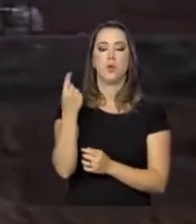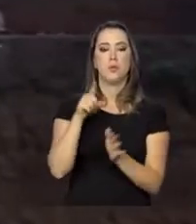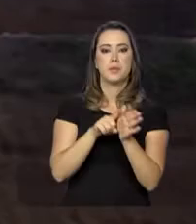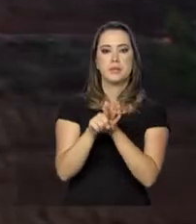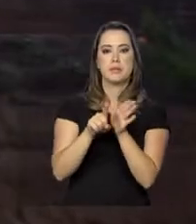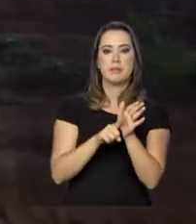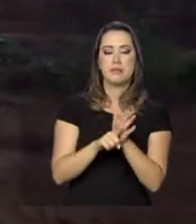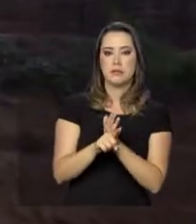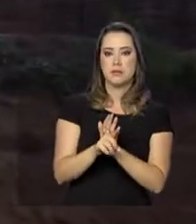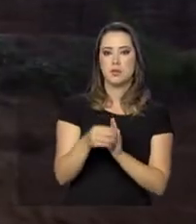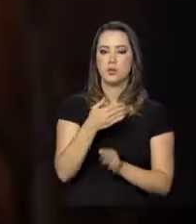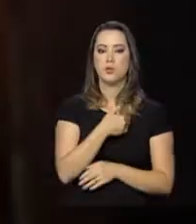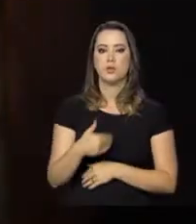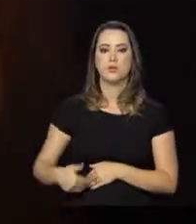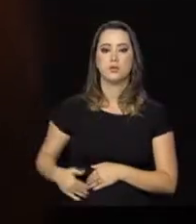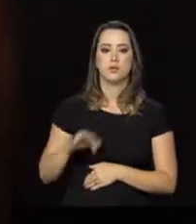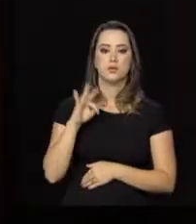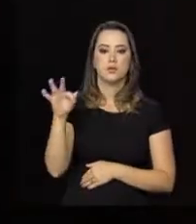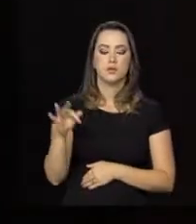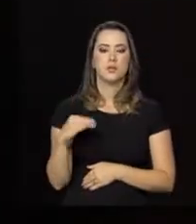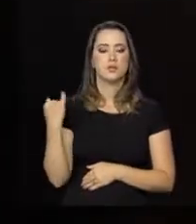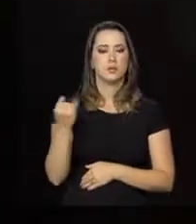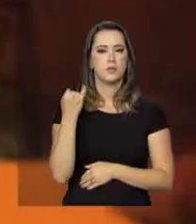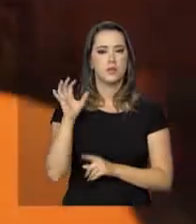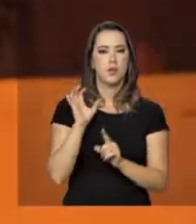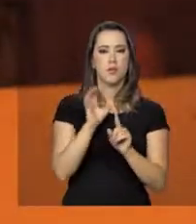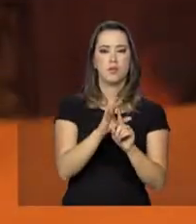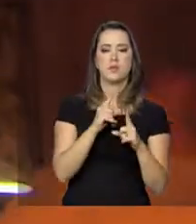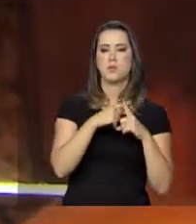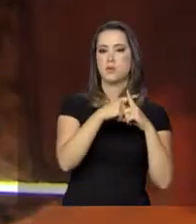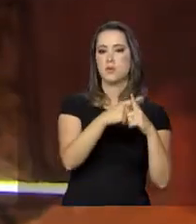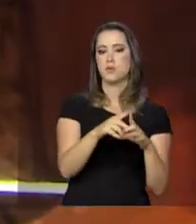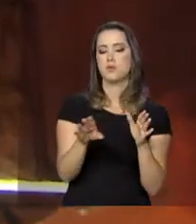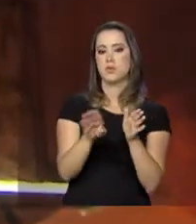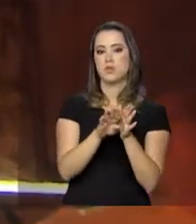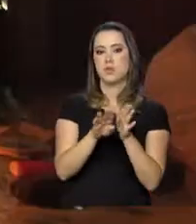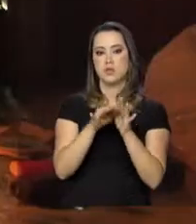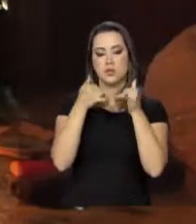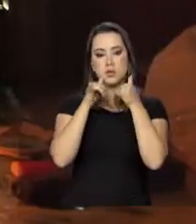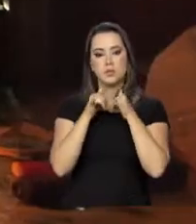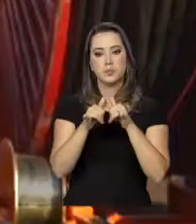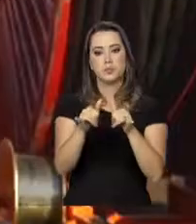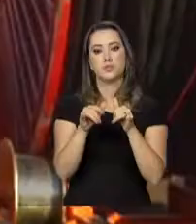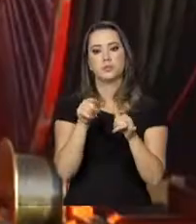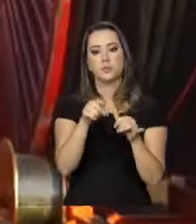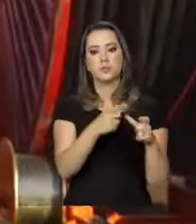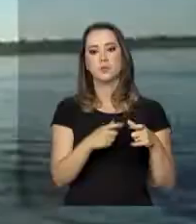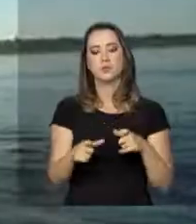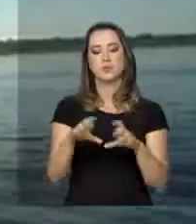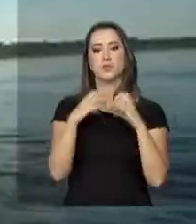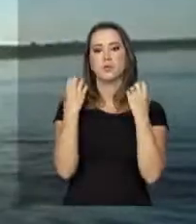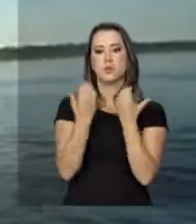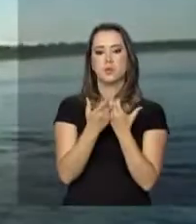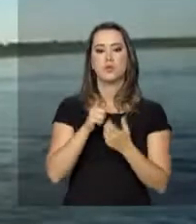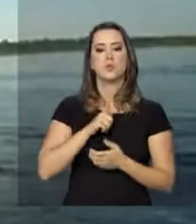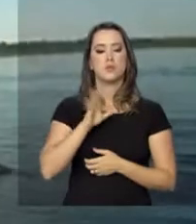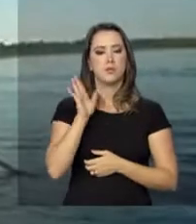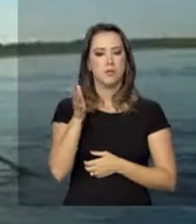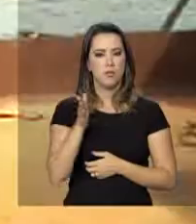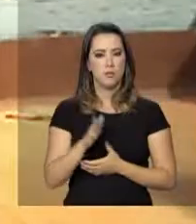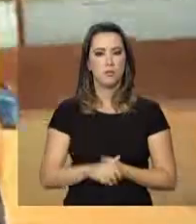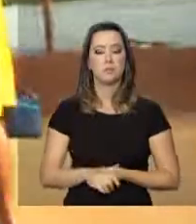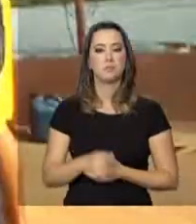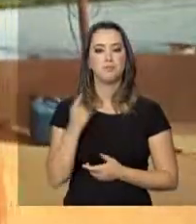pesquisa feita pelo governo federal destaca os impactos positivos da chegada da energia elétrica nas comunidades já atendidas pelo